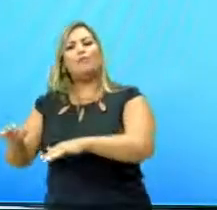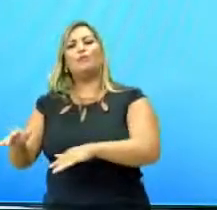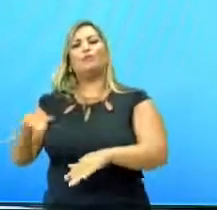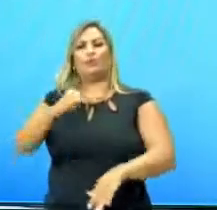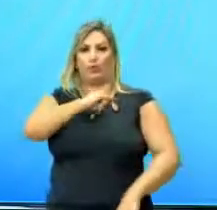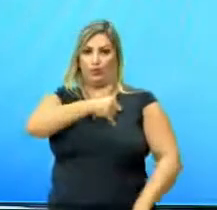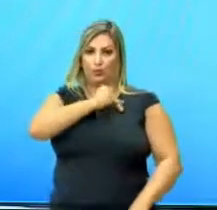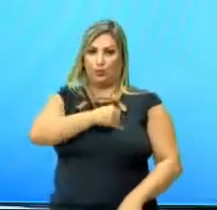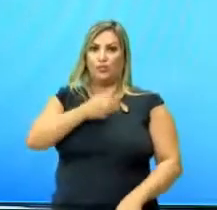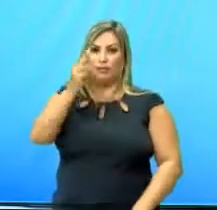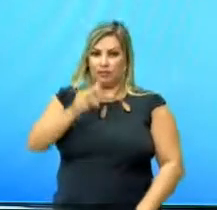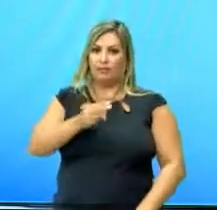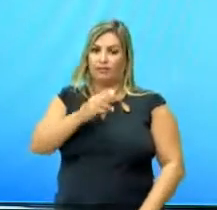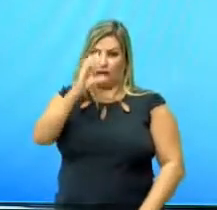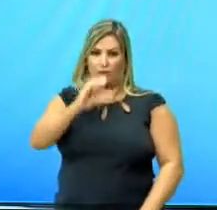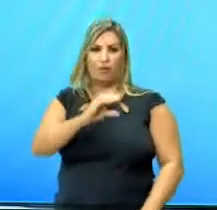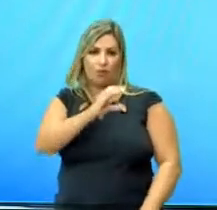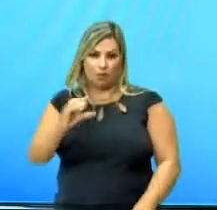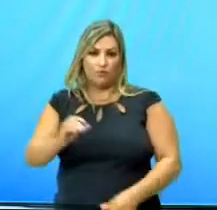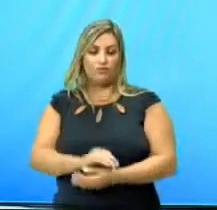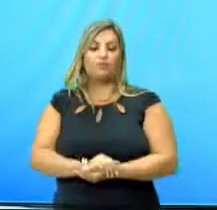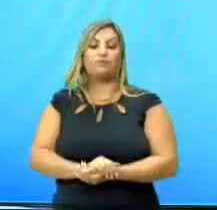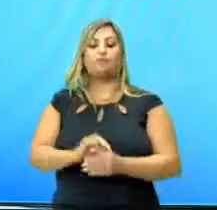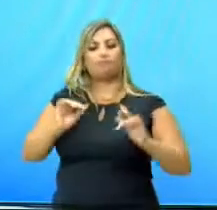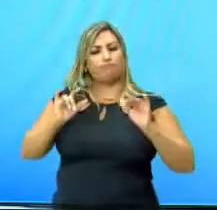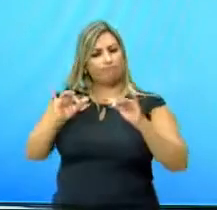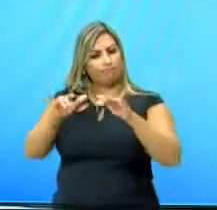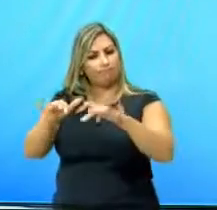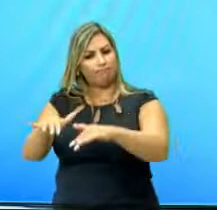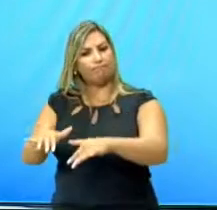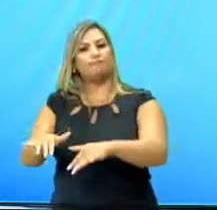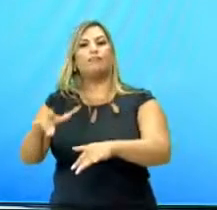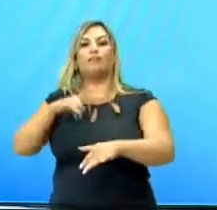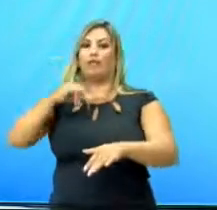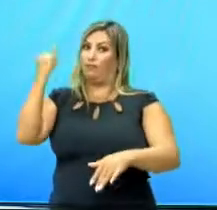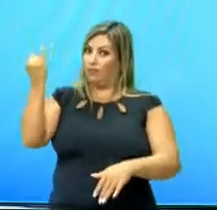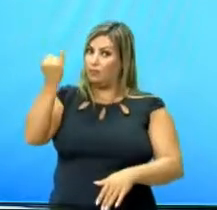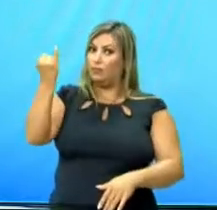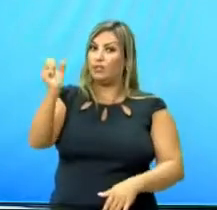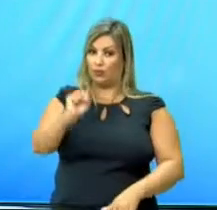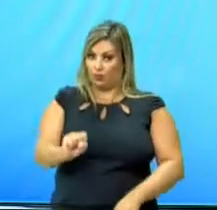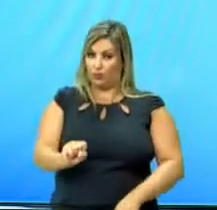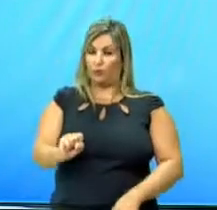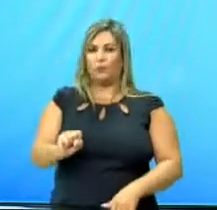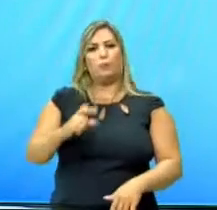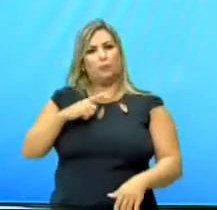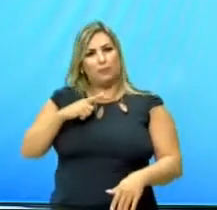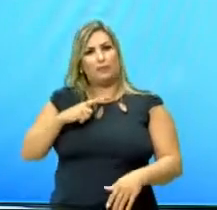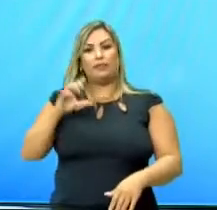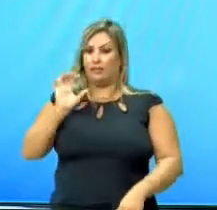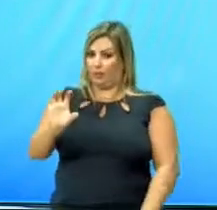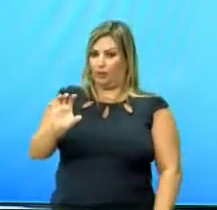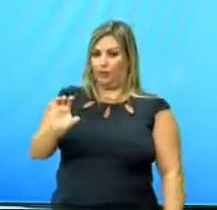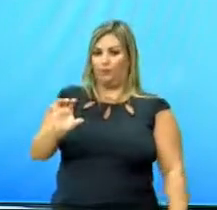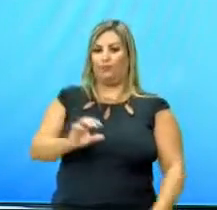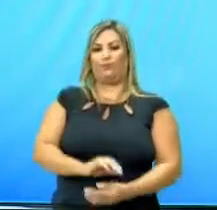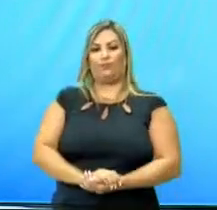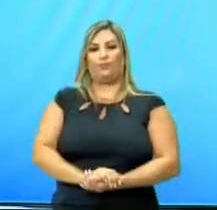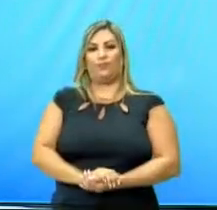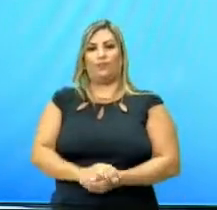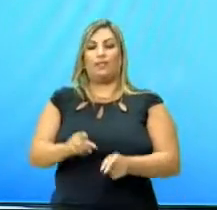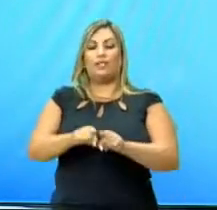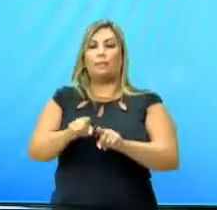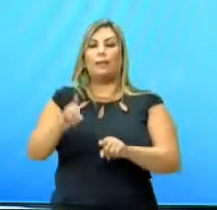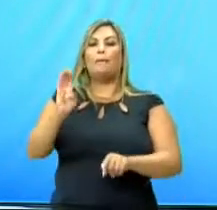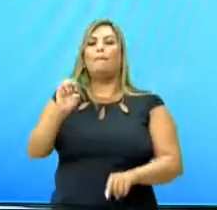sul sendo ocupada por esses jesuítas e tendo aí essa importância para a formação dessa região. E